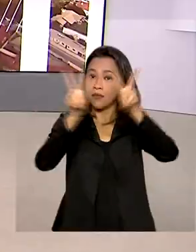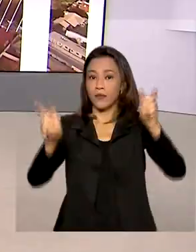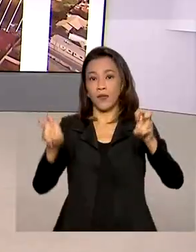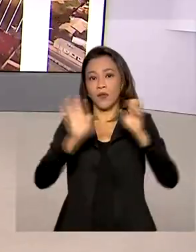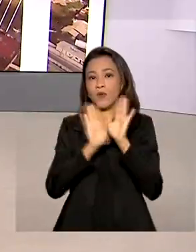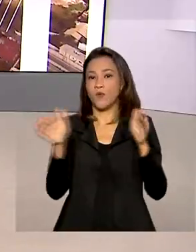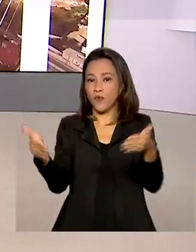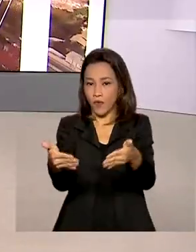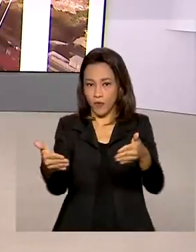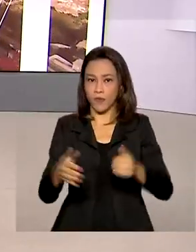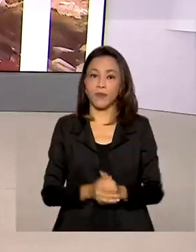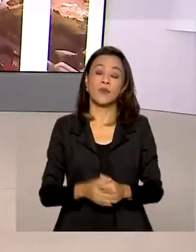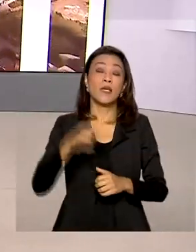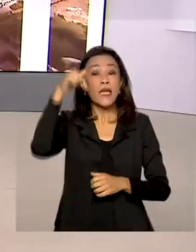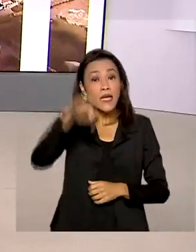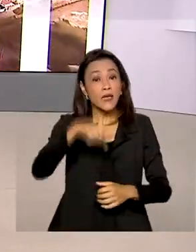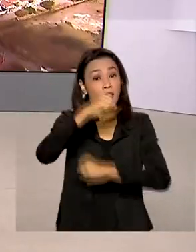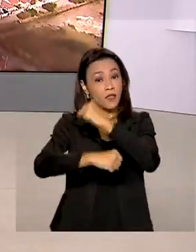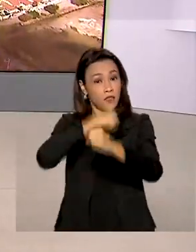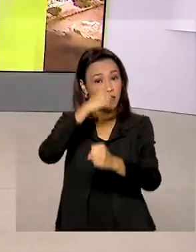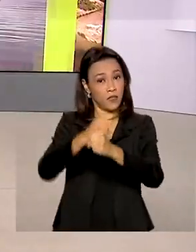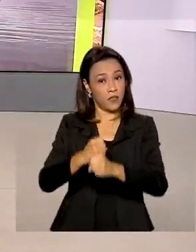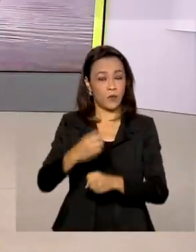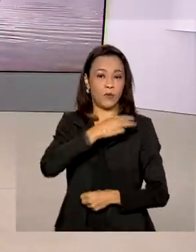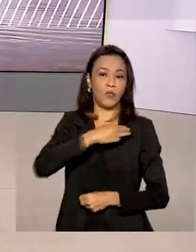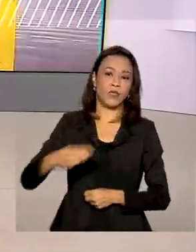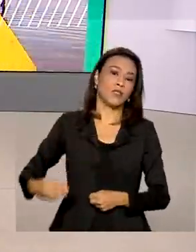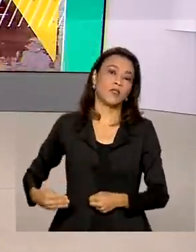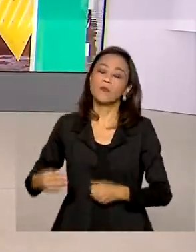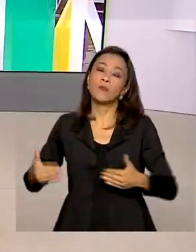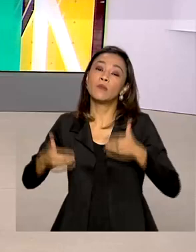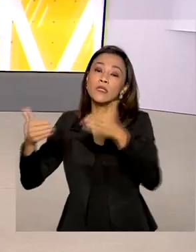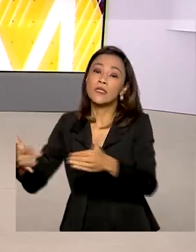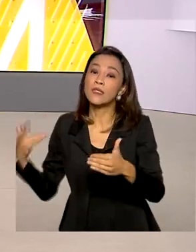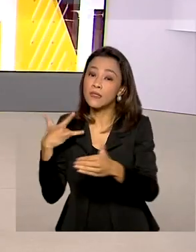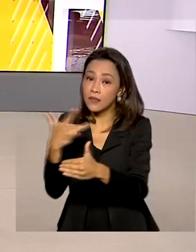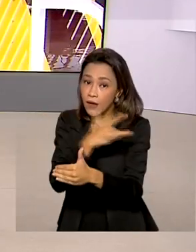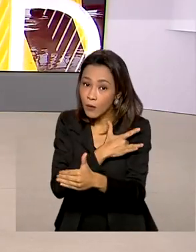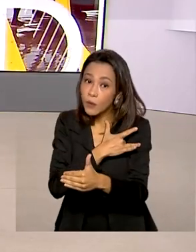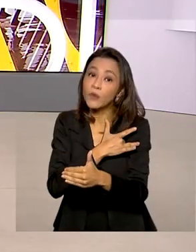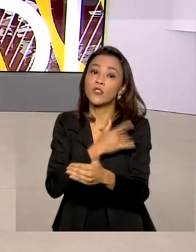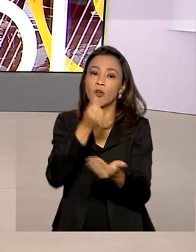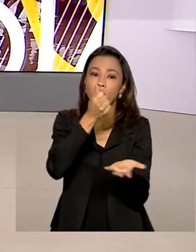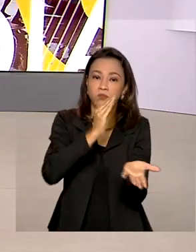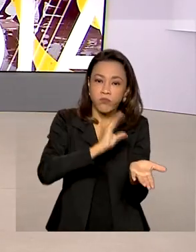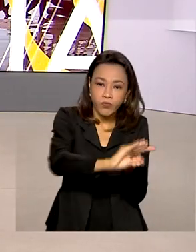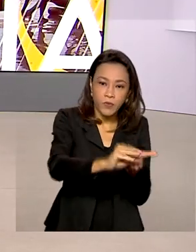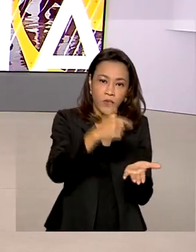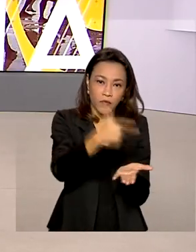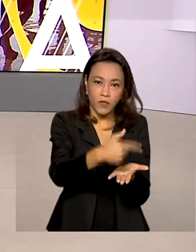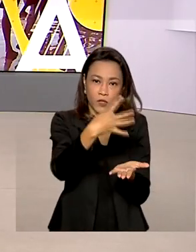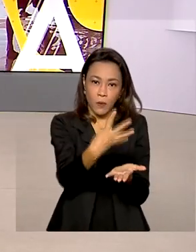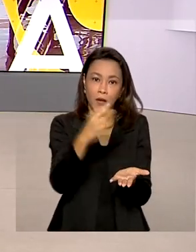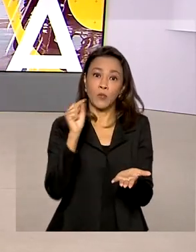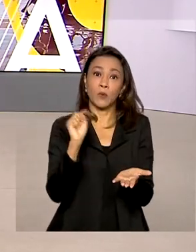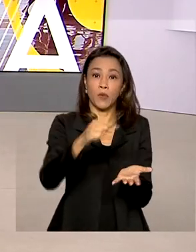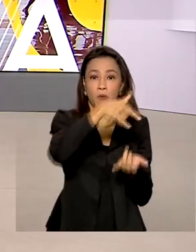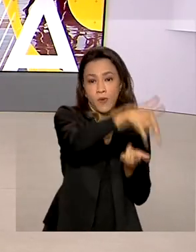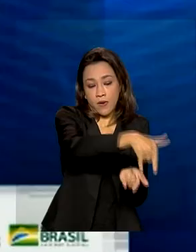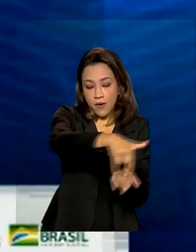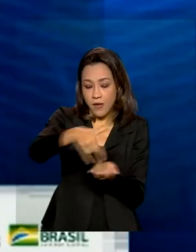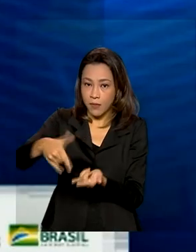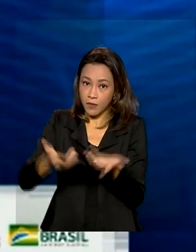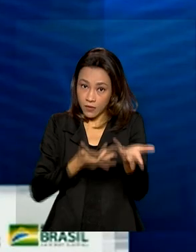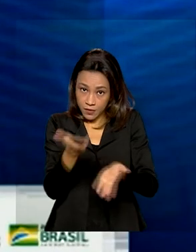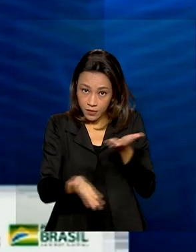Somente este ano, o Ministério da Saúde custeou mais de 24 mil leitos hospitalares para tratamento da Covid-19.